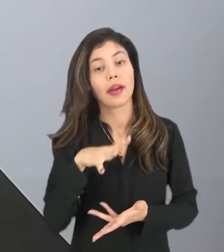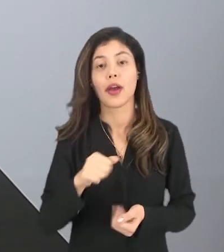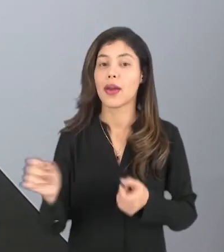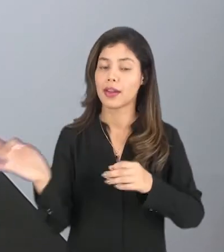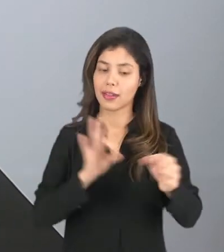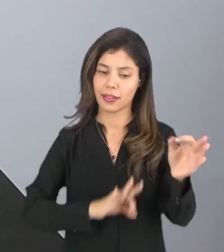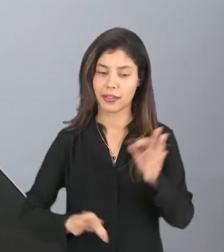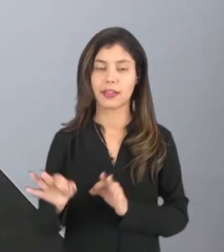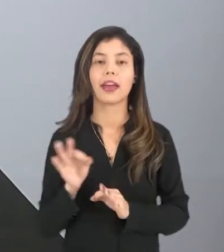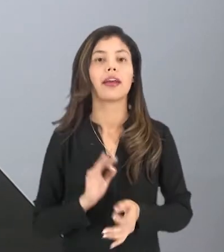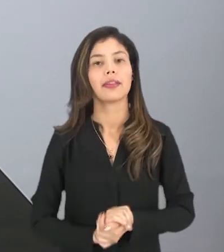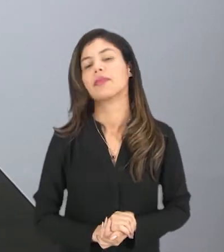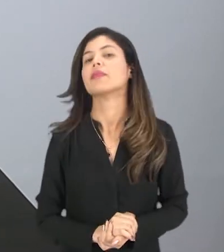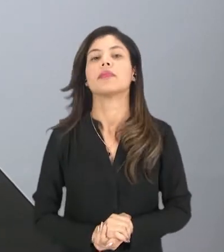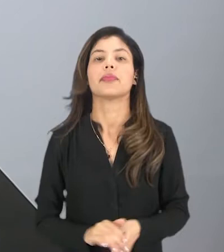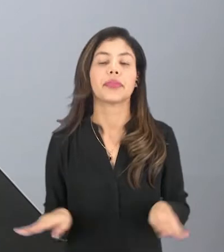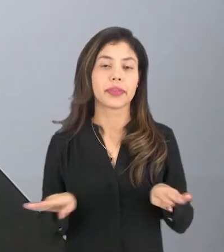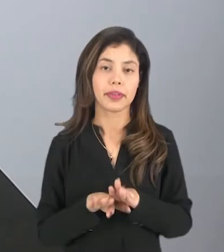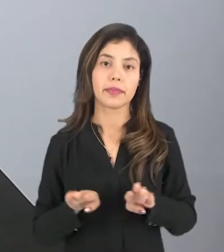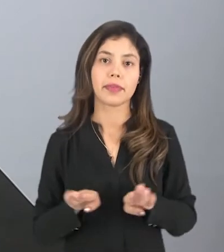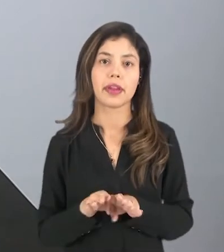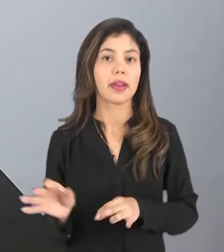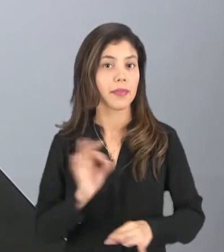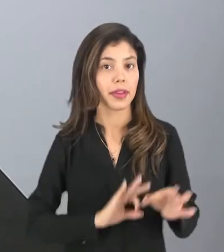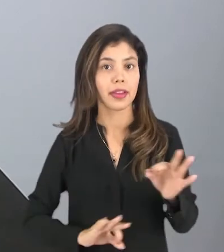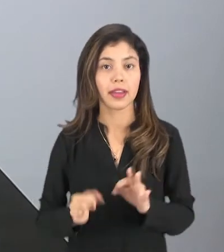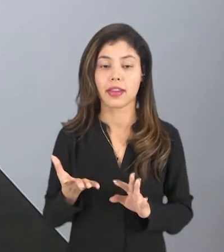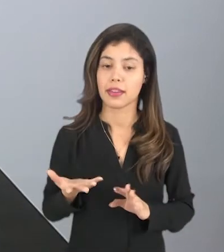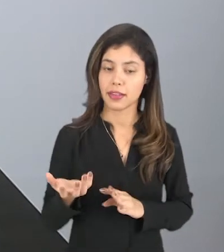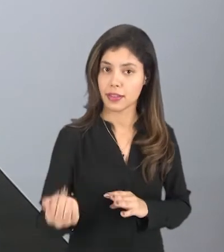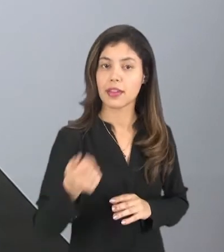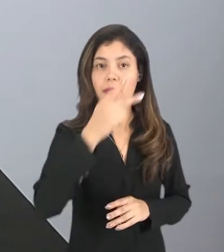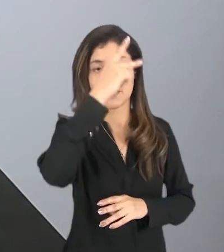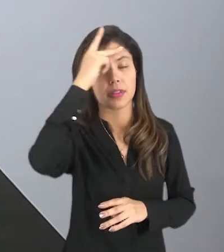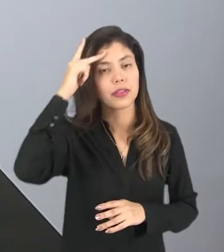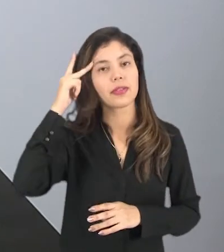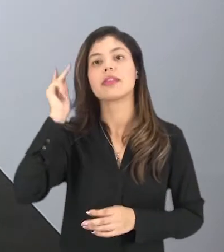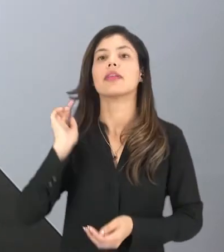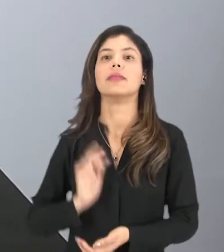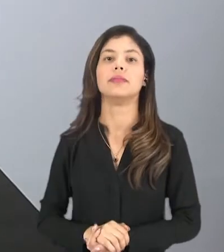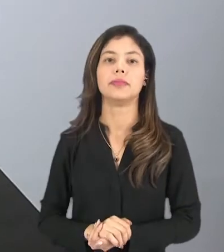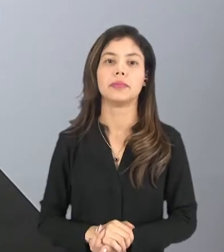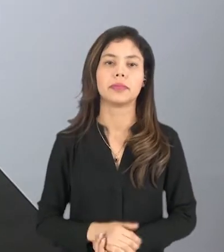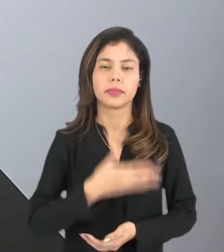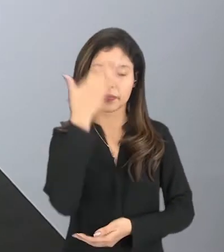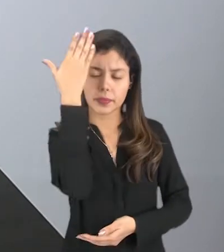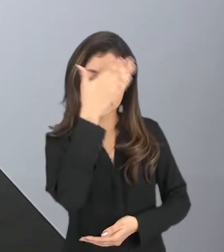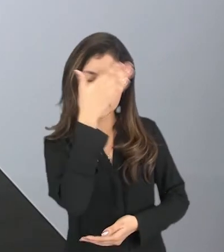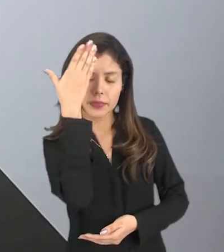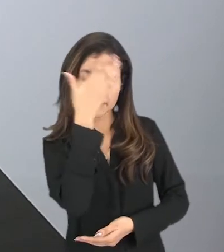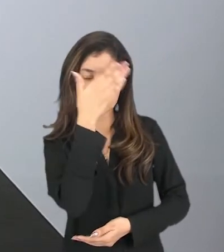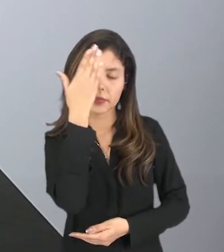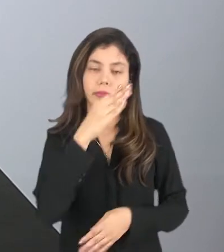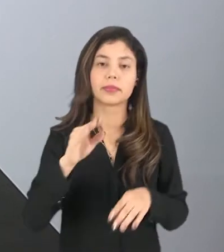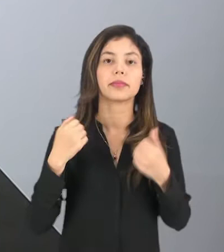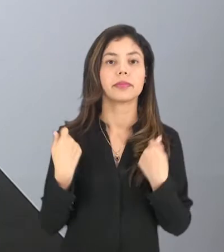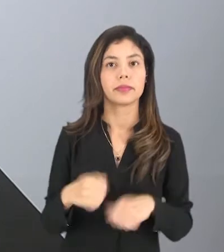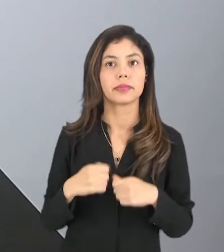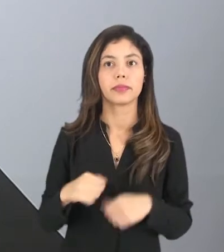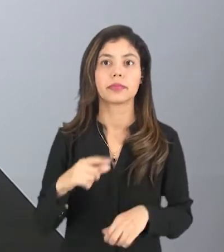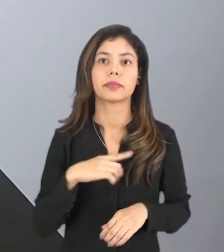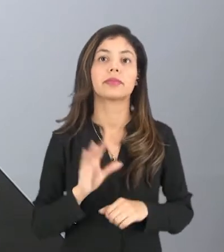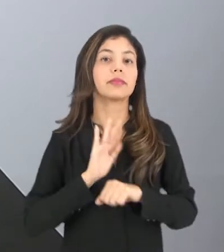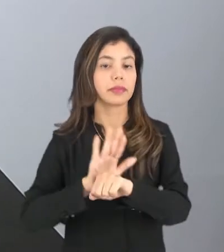preparado. Esse mundinho também é preparado para receber pessoas cegas que necessitam de